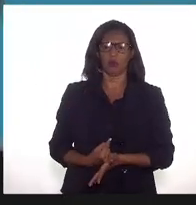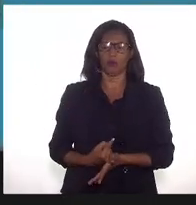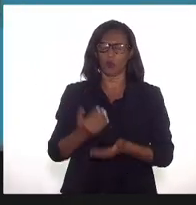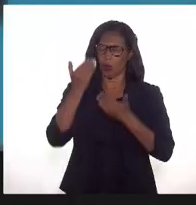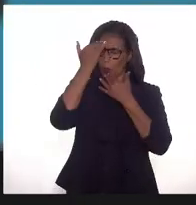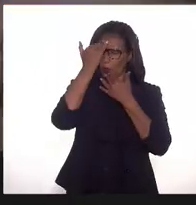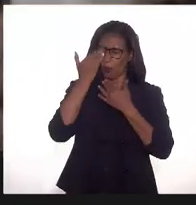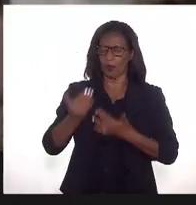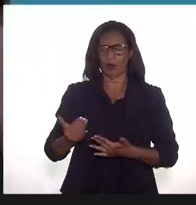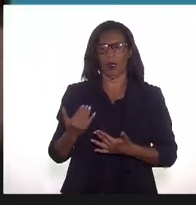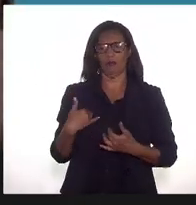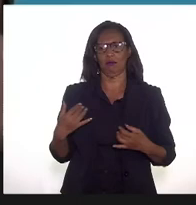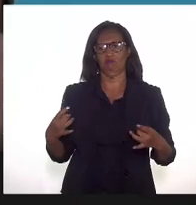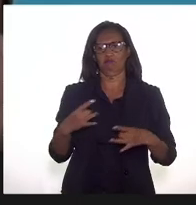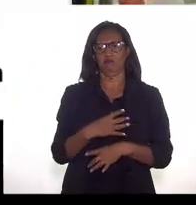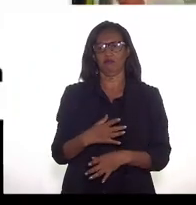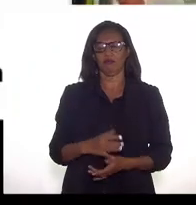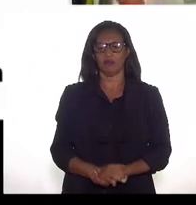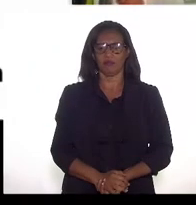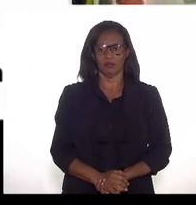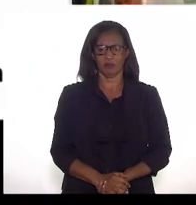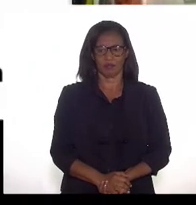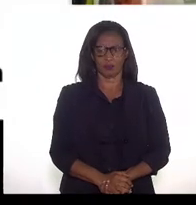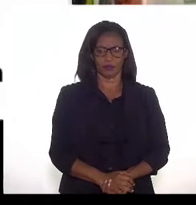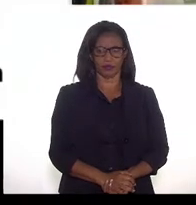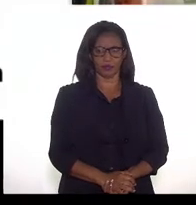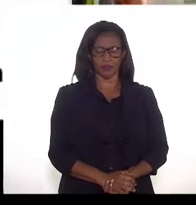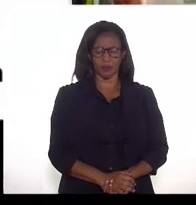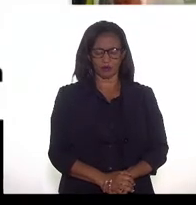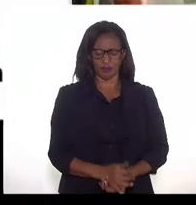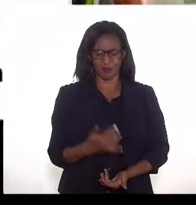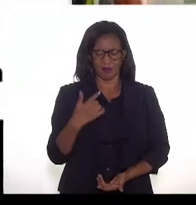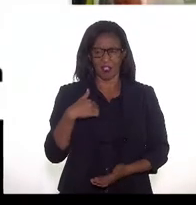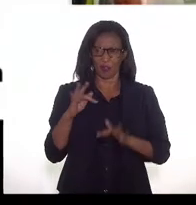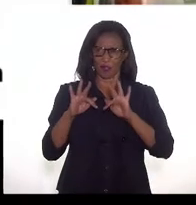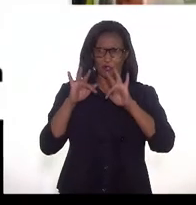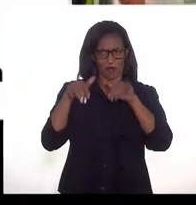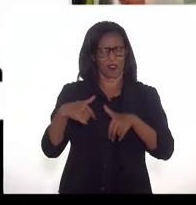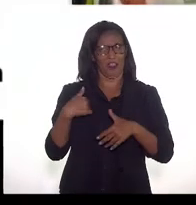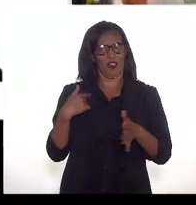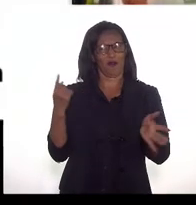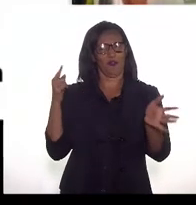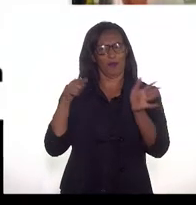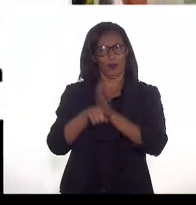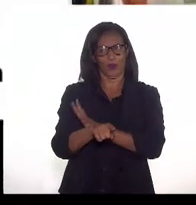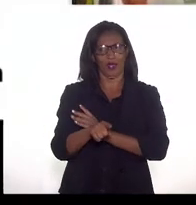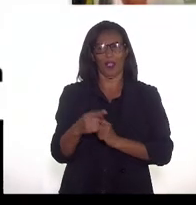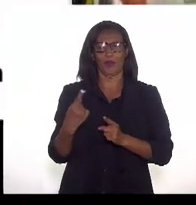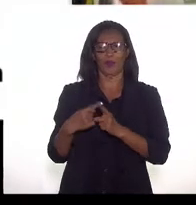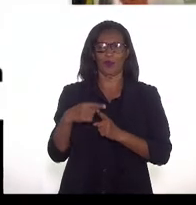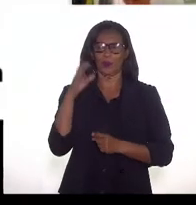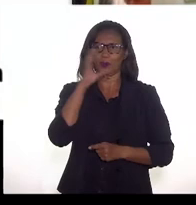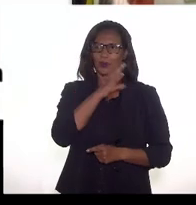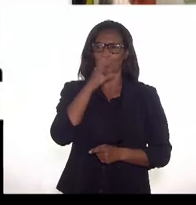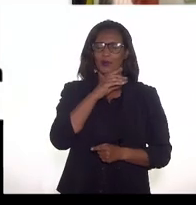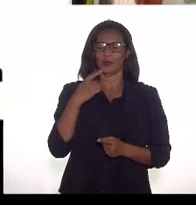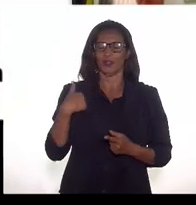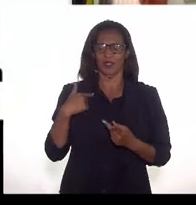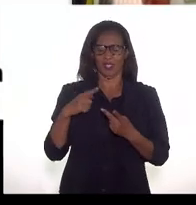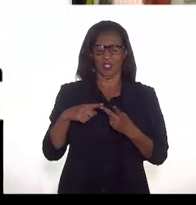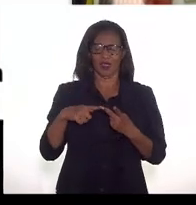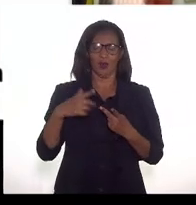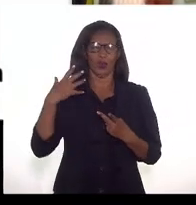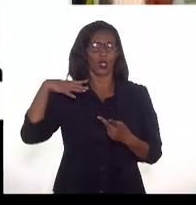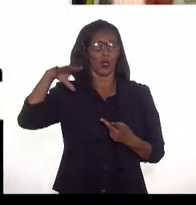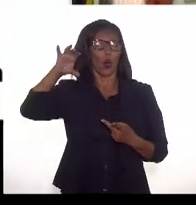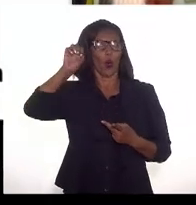Obrigado. Fico à disposição. Eu vou deixar para perguntar no final, para a gente acelerar. Eu queria ouvir agora a doutora